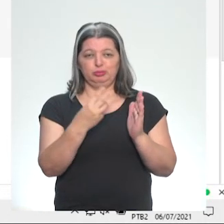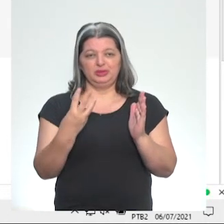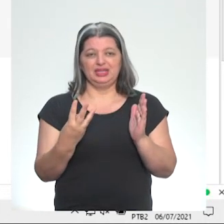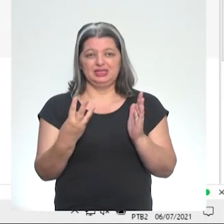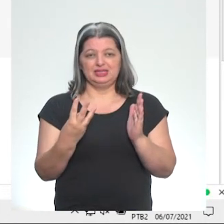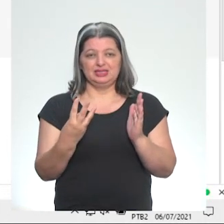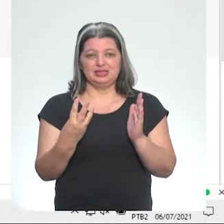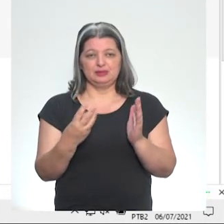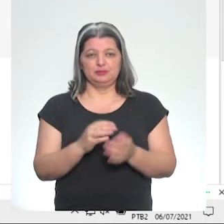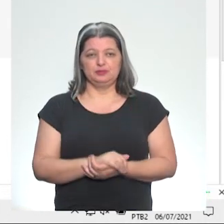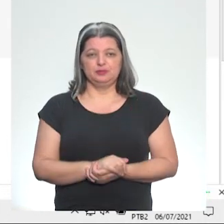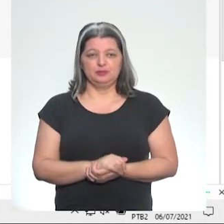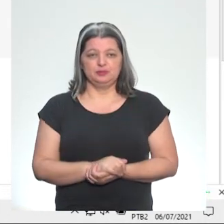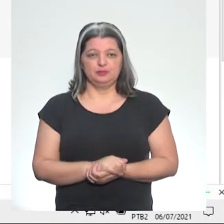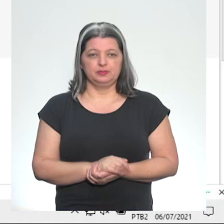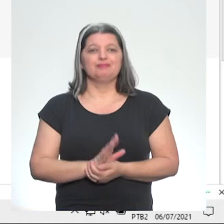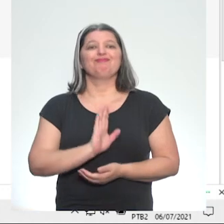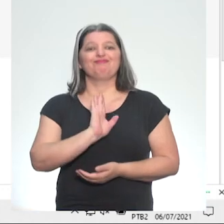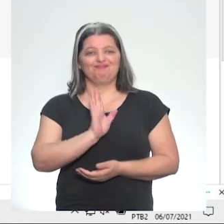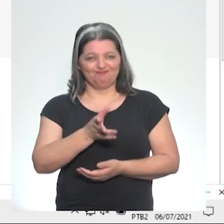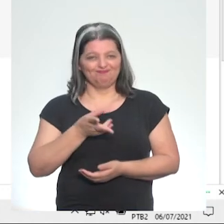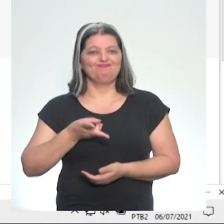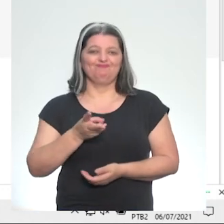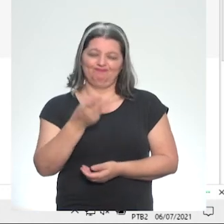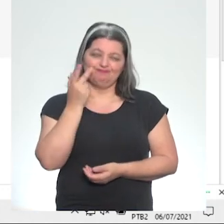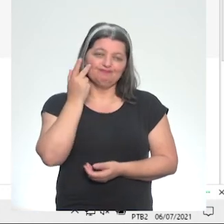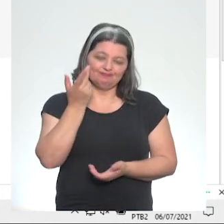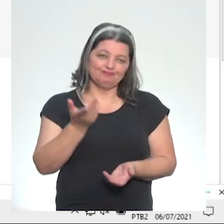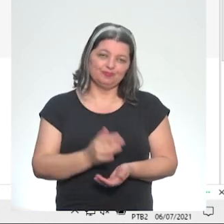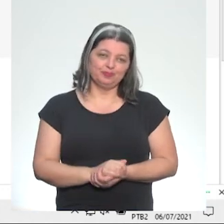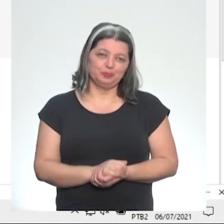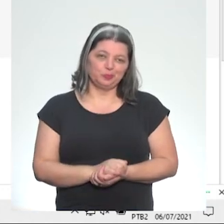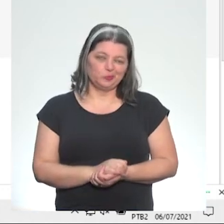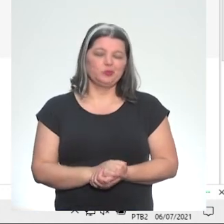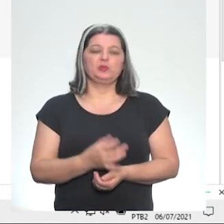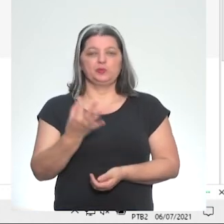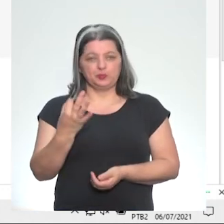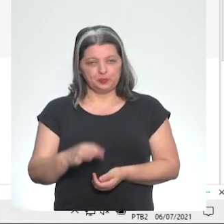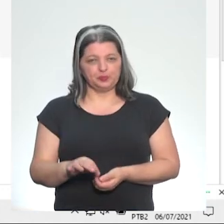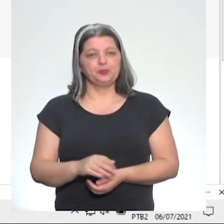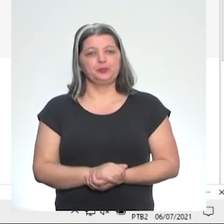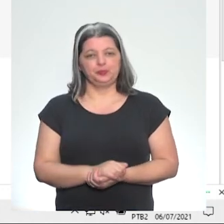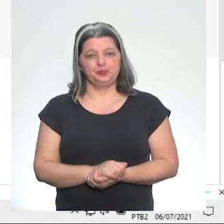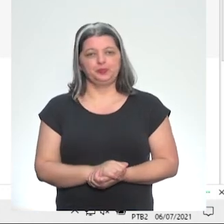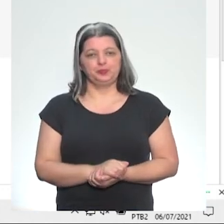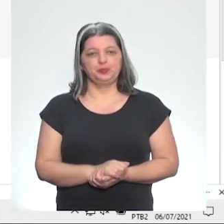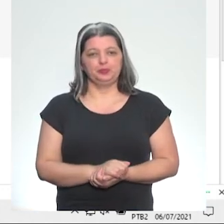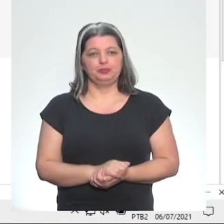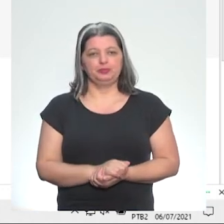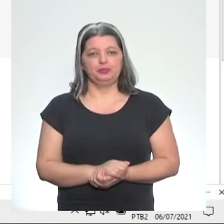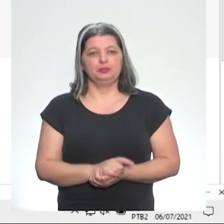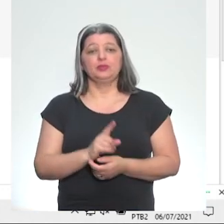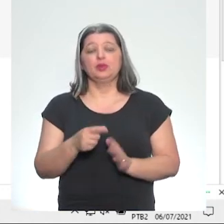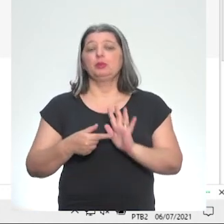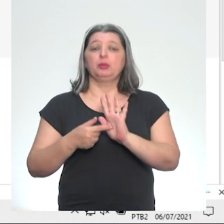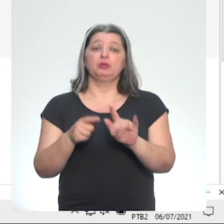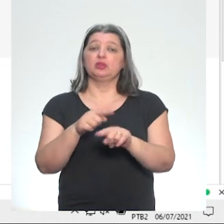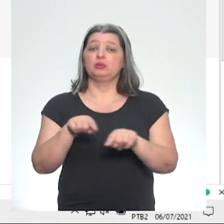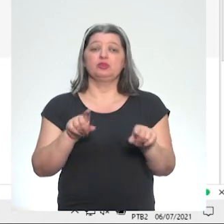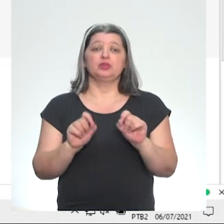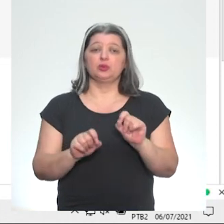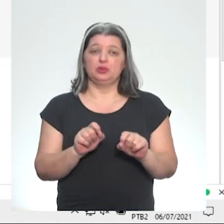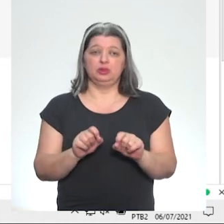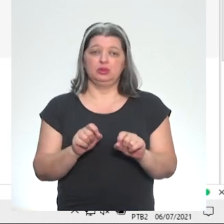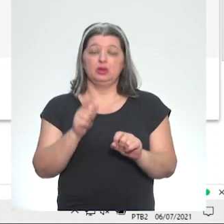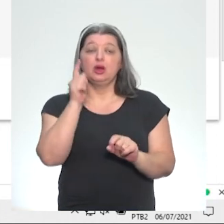Aí, agora que eu coloquei esse três... Ele roda. Exatamente, Fabiana. Segundos. Então, isso é para mostrar para vocês que para você